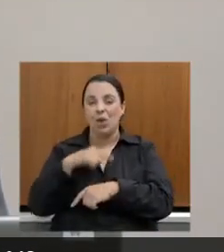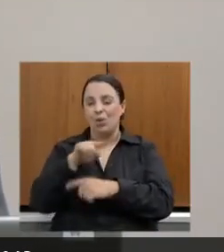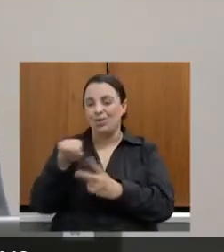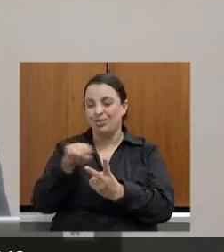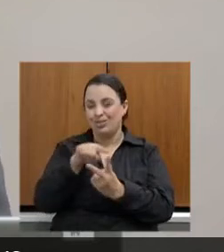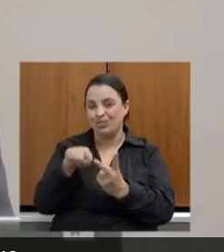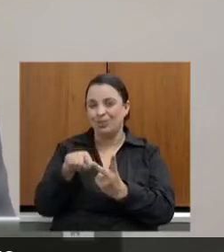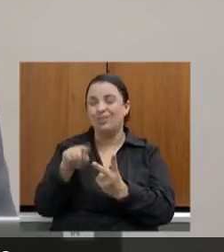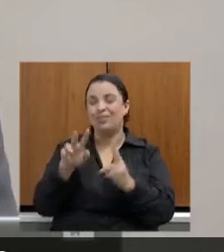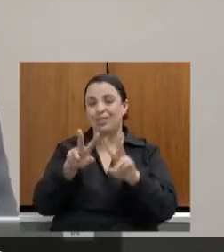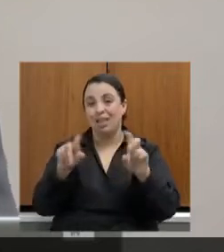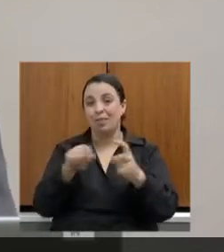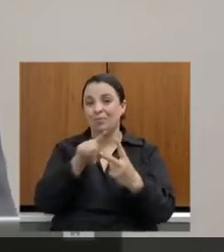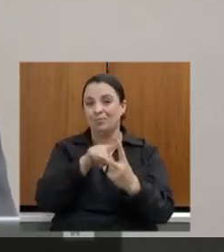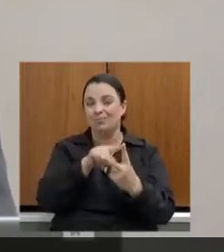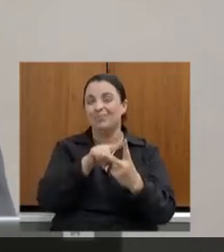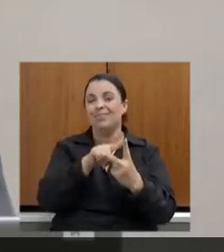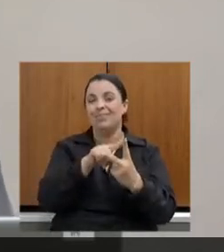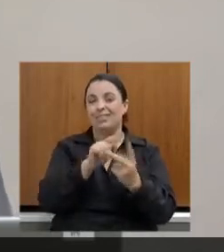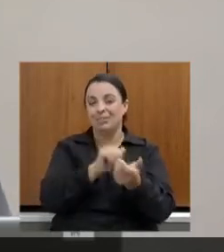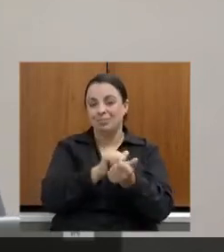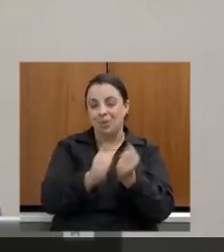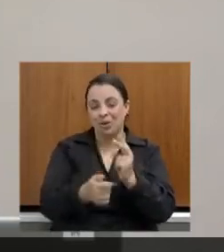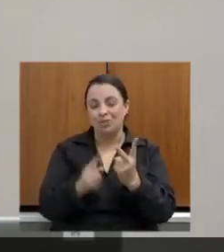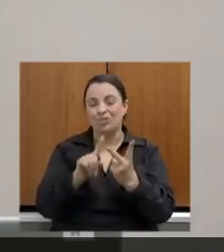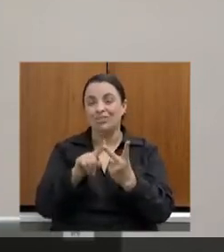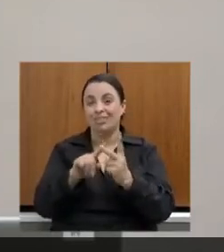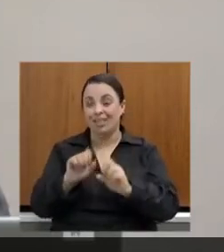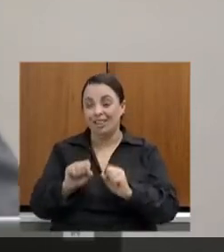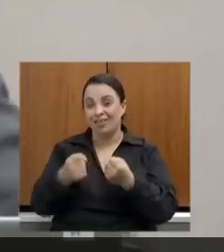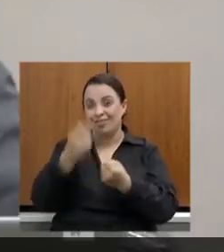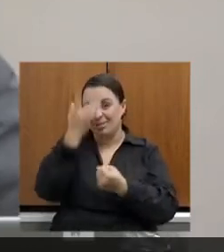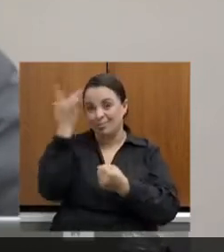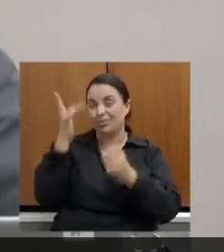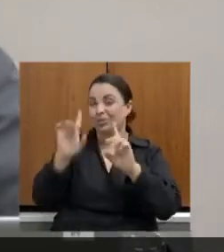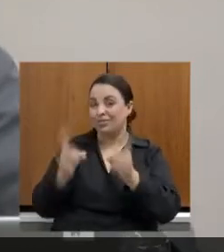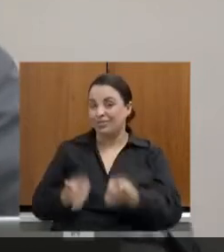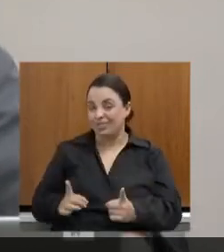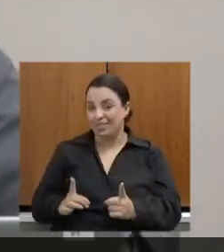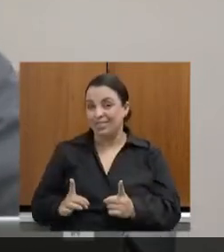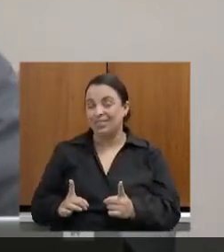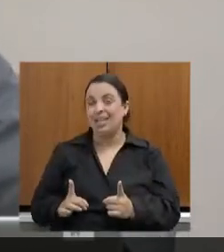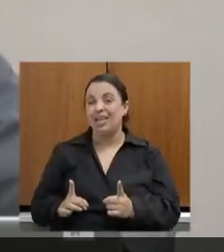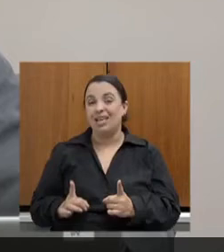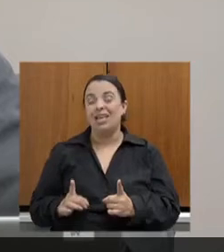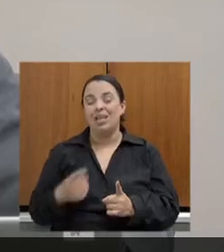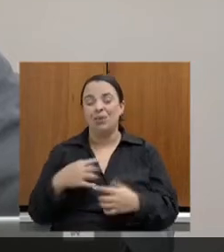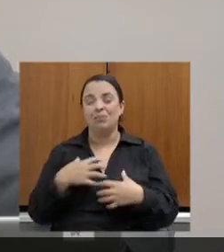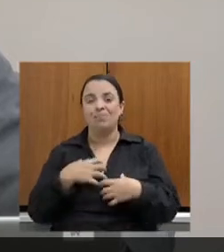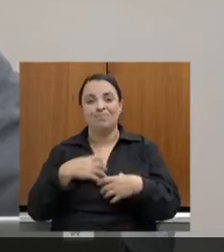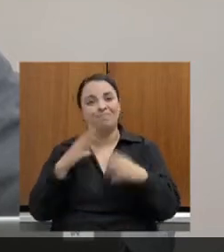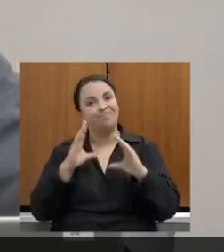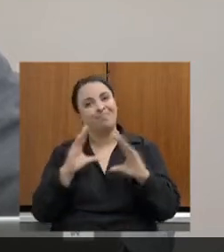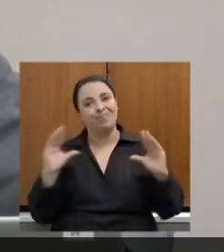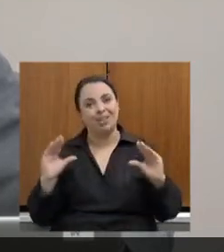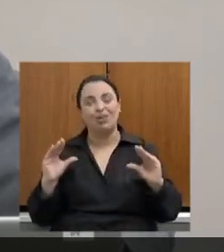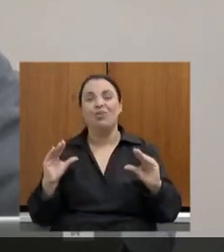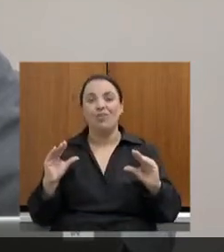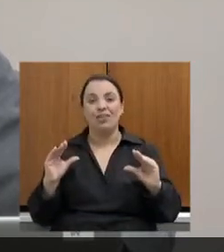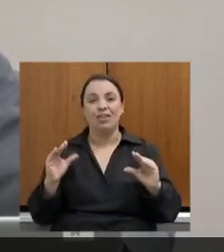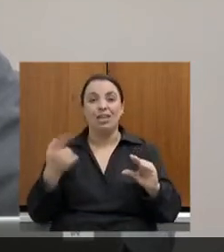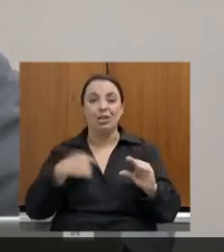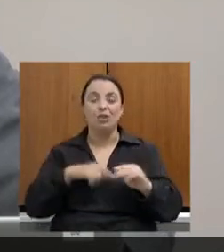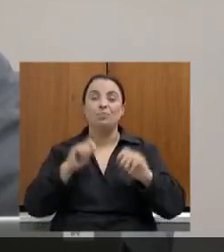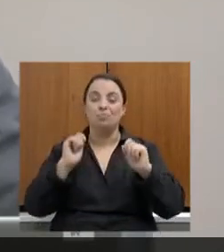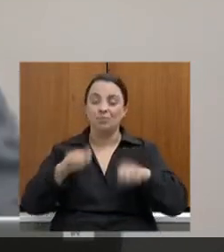tanto do esporte como na defesa das pessoas com deficiência, então, me sinto muito tranquilo em que a gente possa fazer